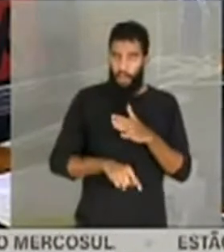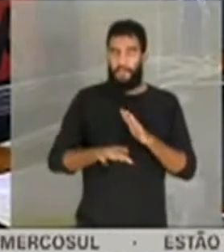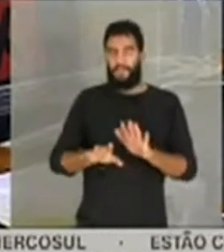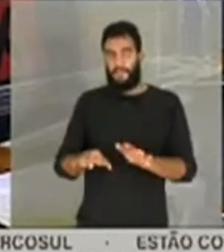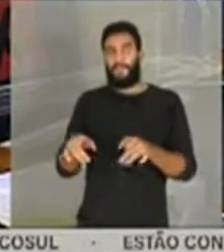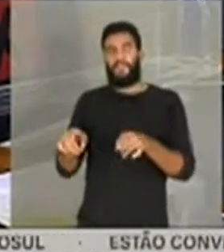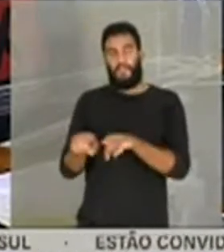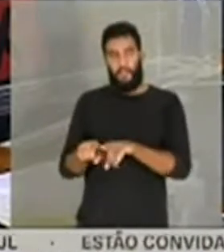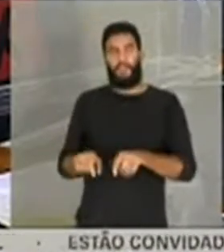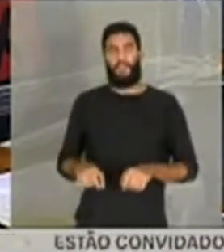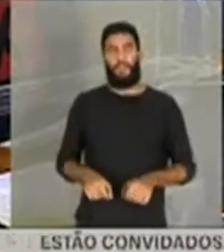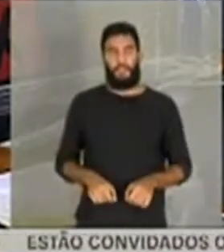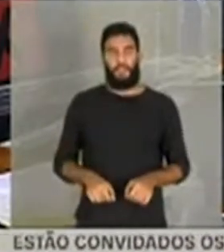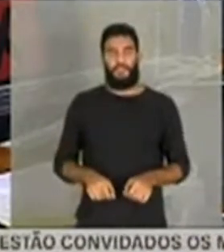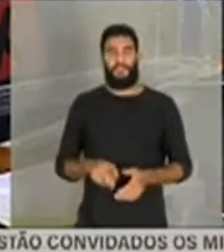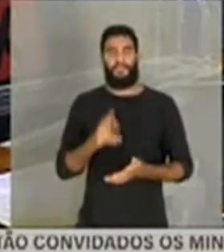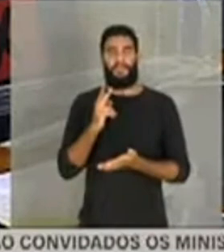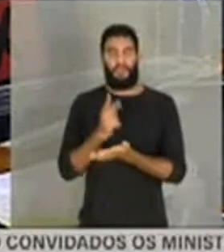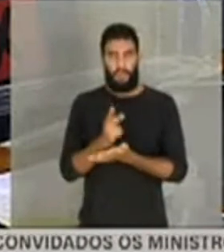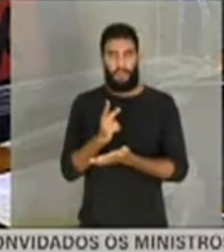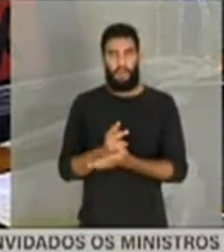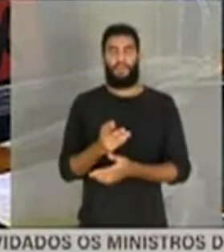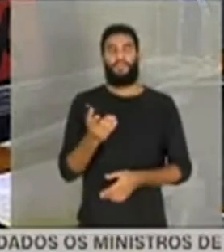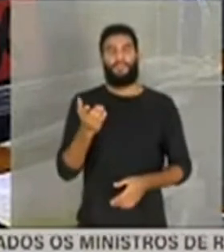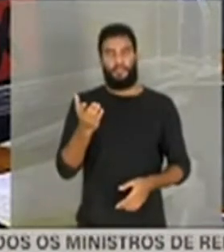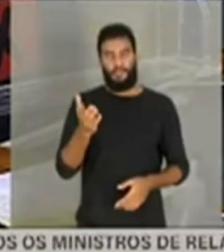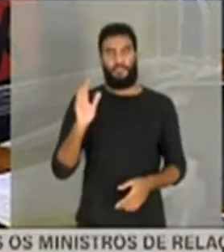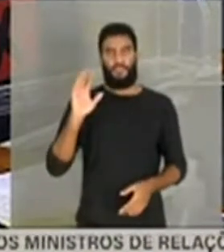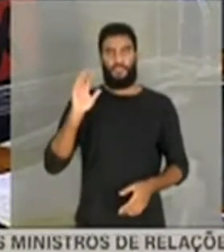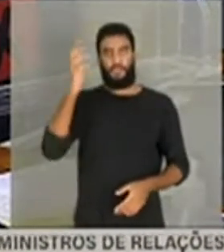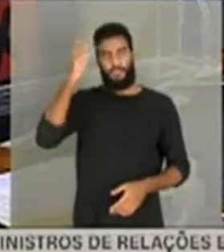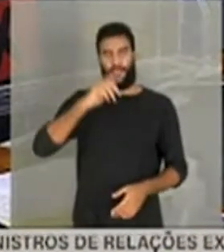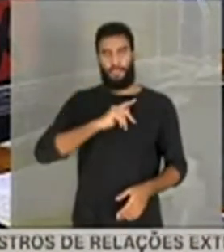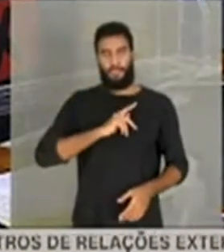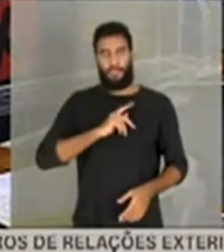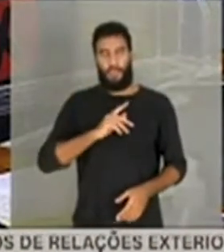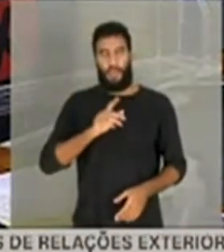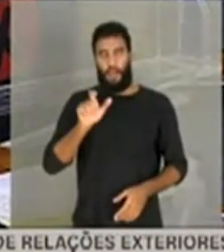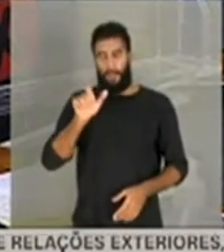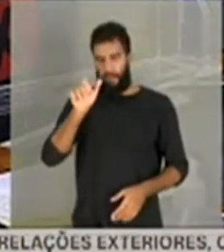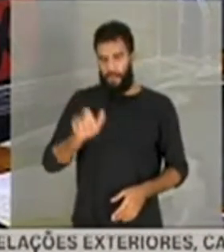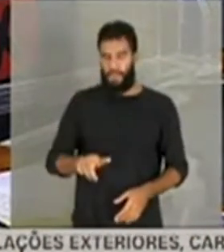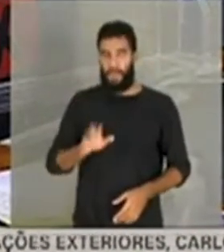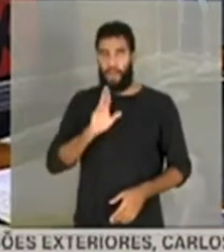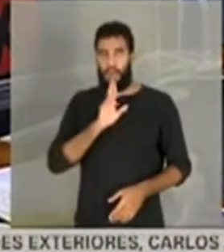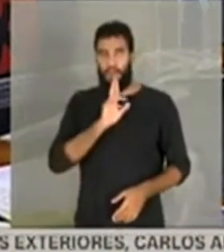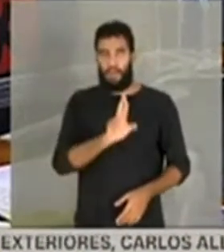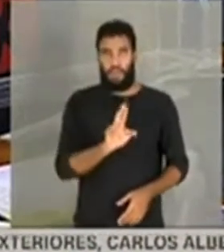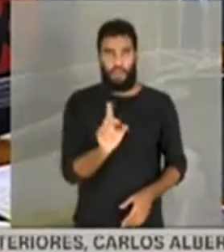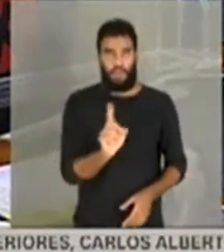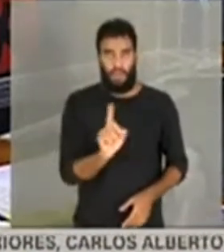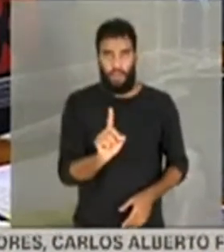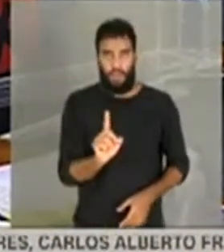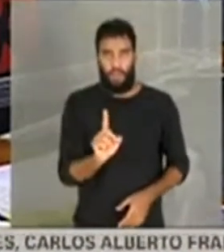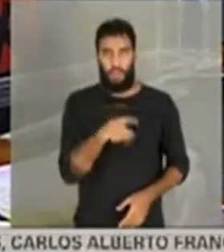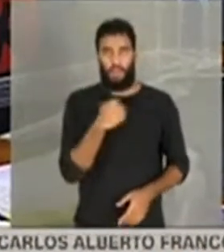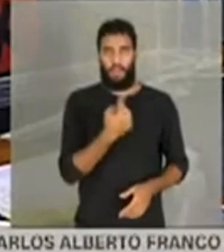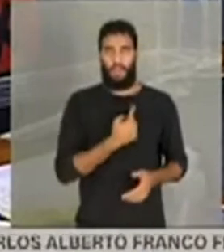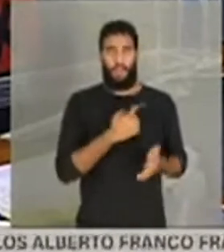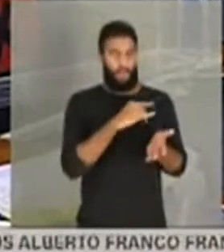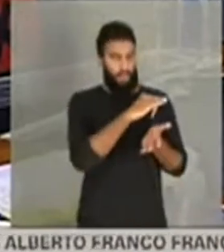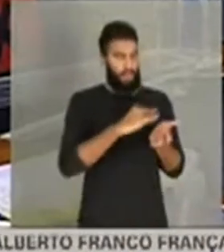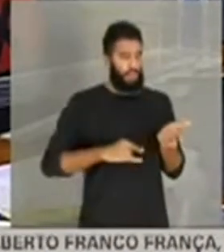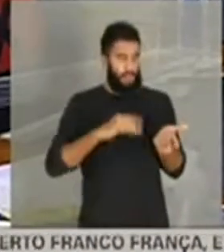Ainda que sua senhoria resolva não responder, mas nós estamos aqui documentados para